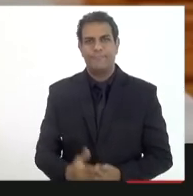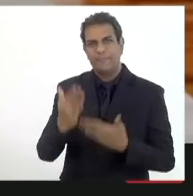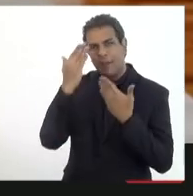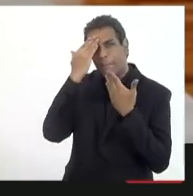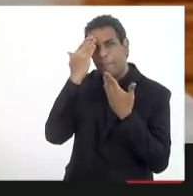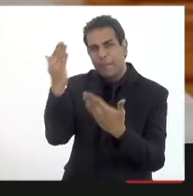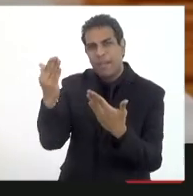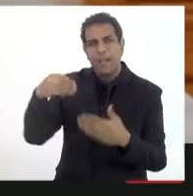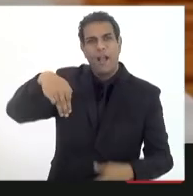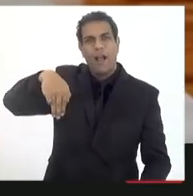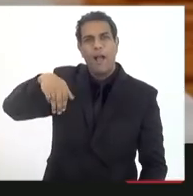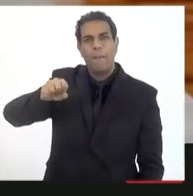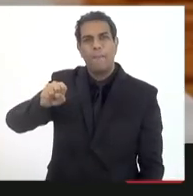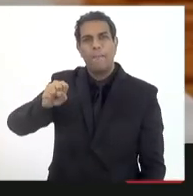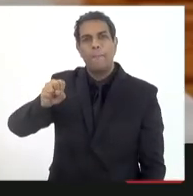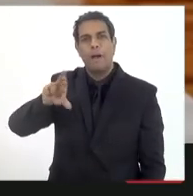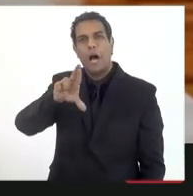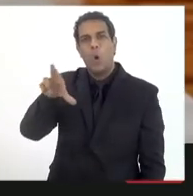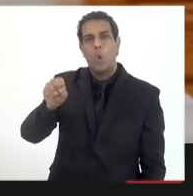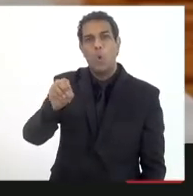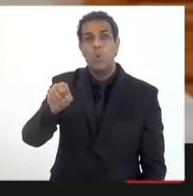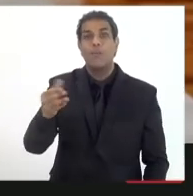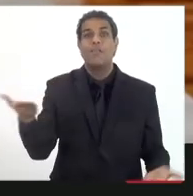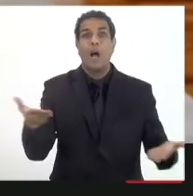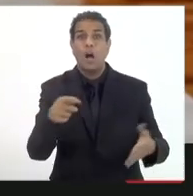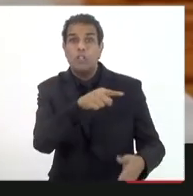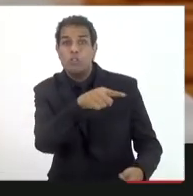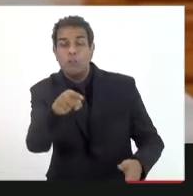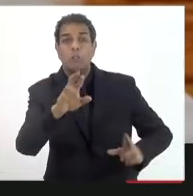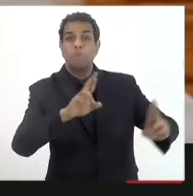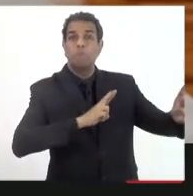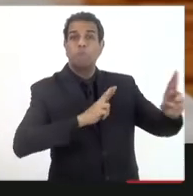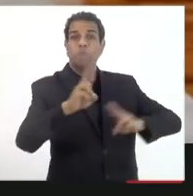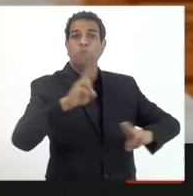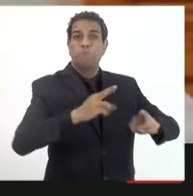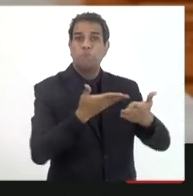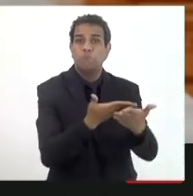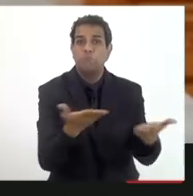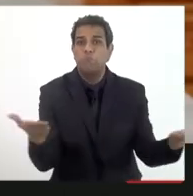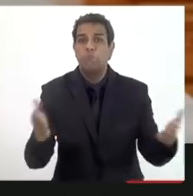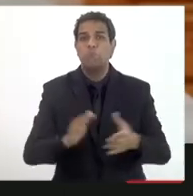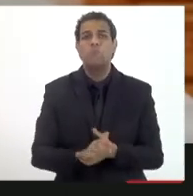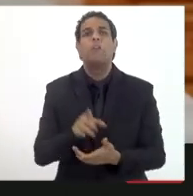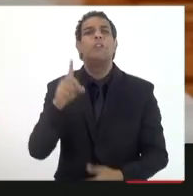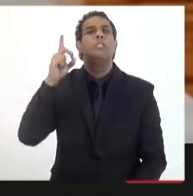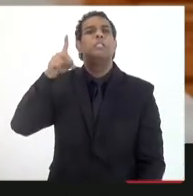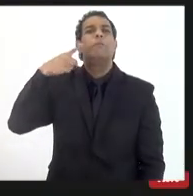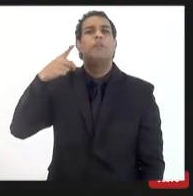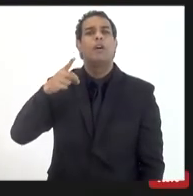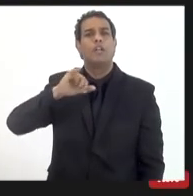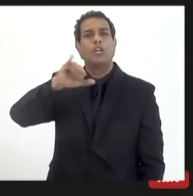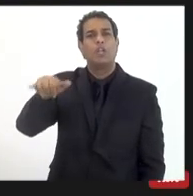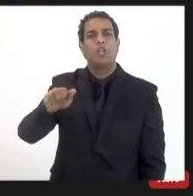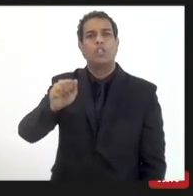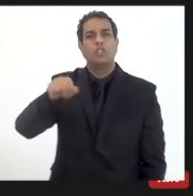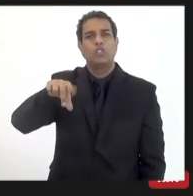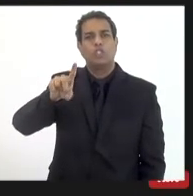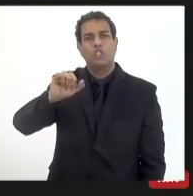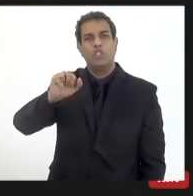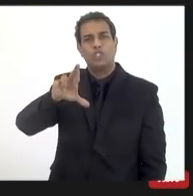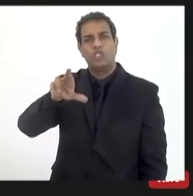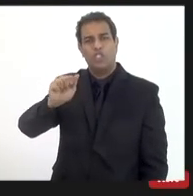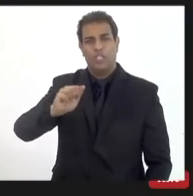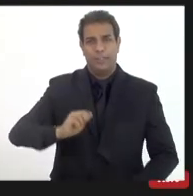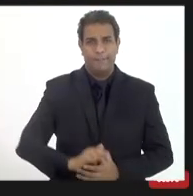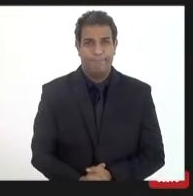Mauro vamos abrir para os encaminhamentos e as sugestões finais Deputada Jandira por favor Bom presidente acho que